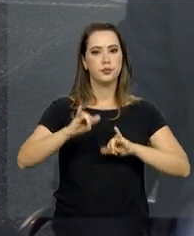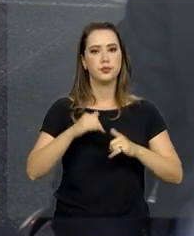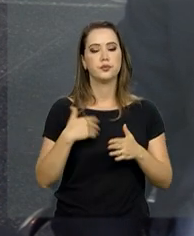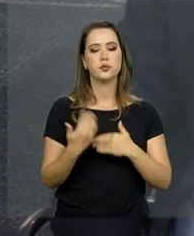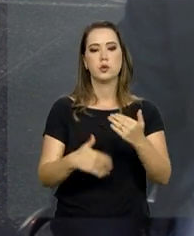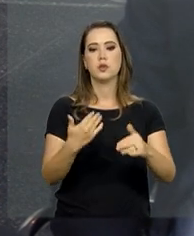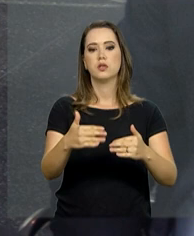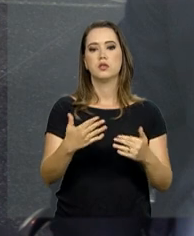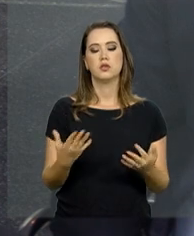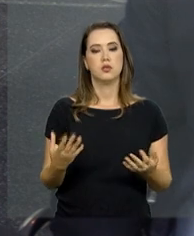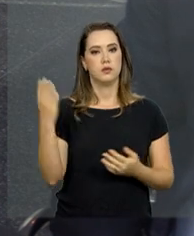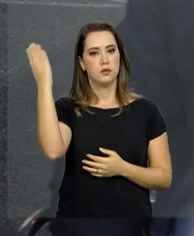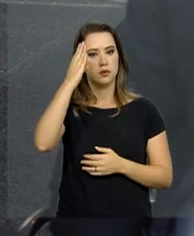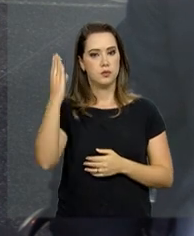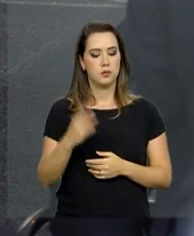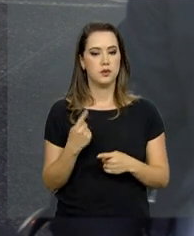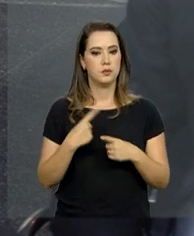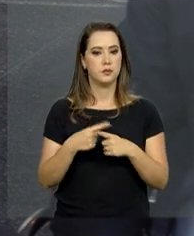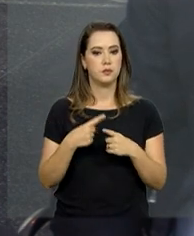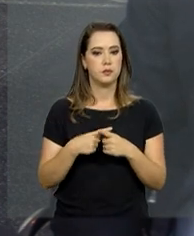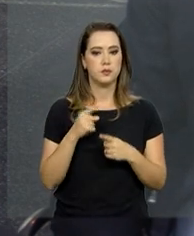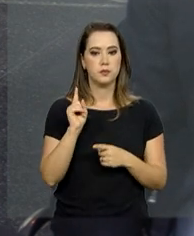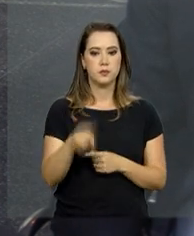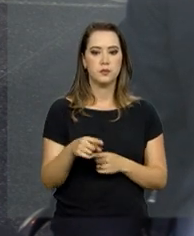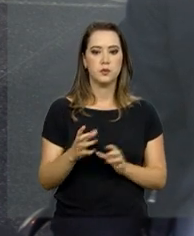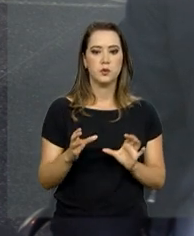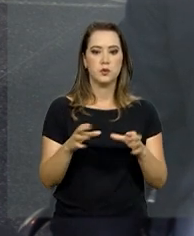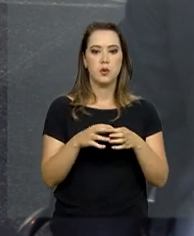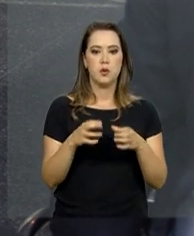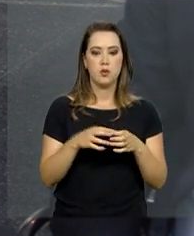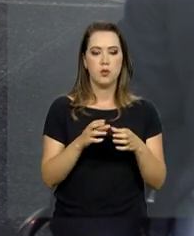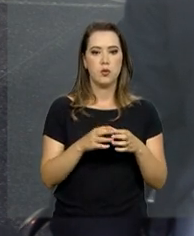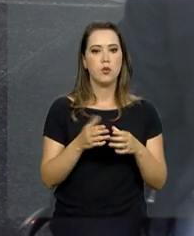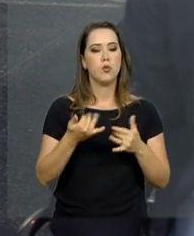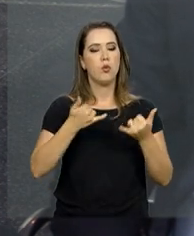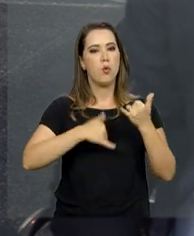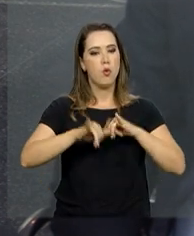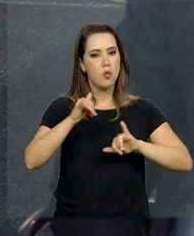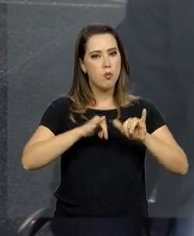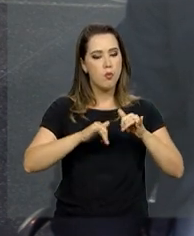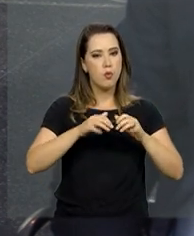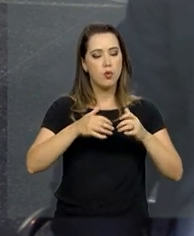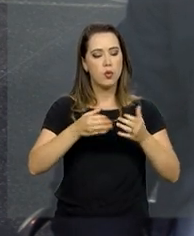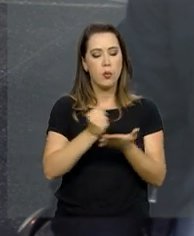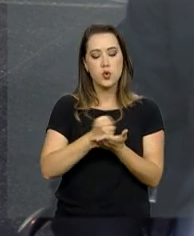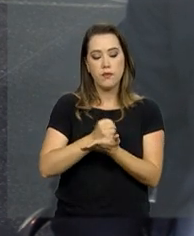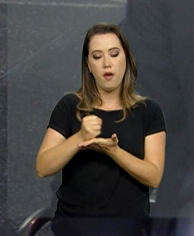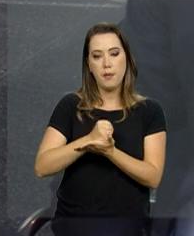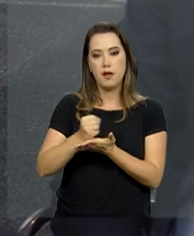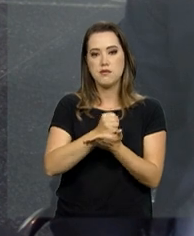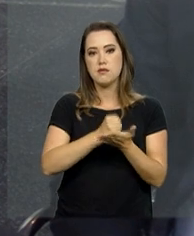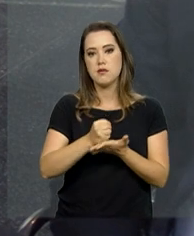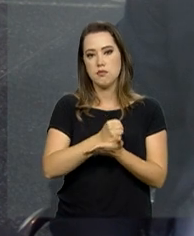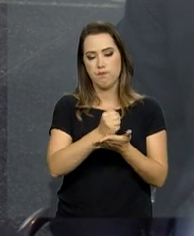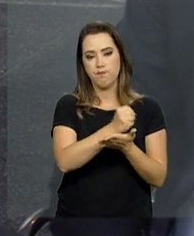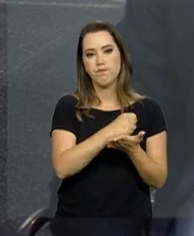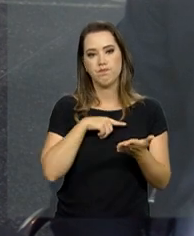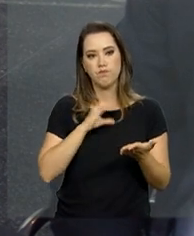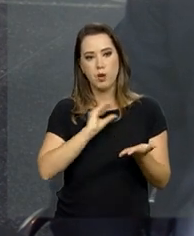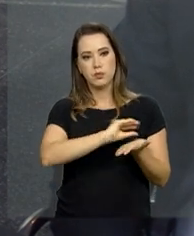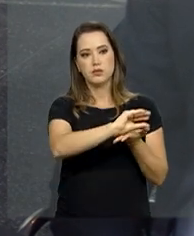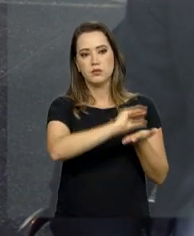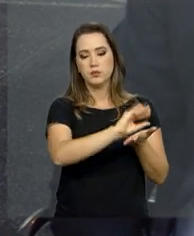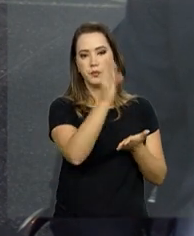principalmente com a nacionalização do setor farmacêutico. Há uma expansão muito grande de empresas nacionais no setor farmacêutico.